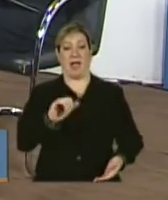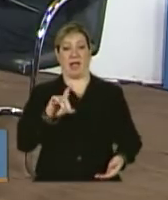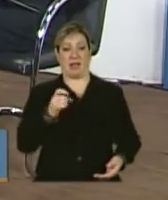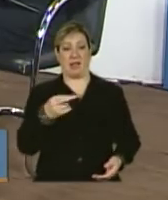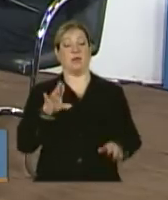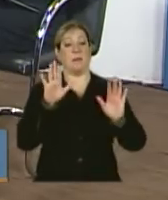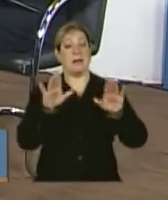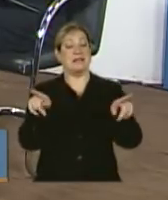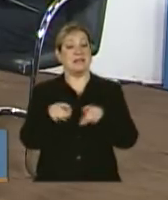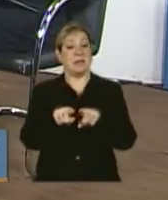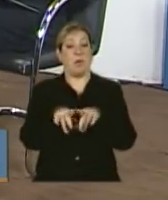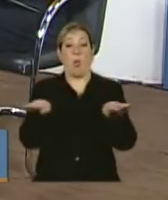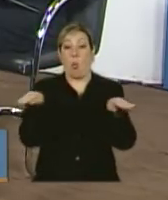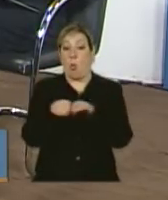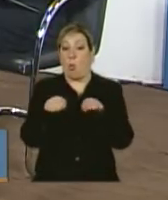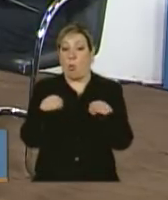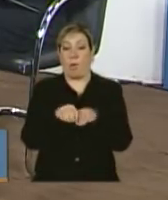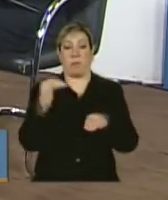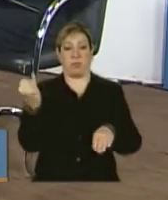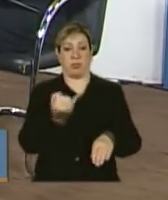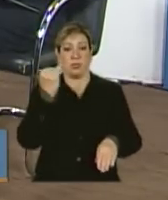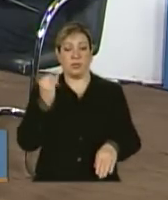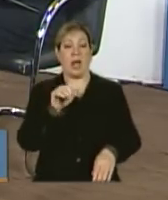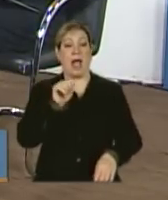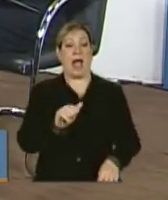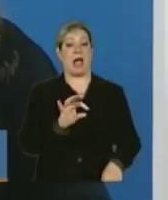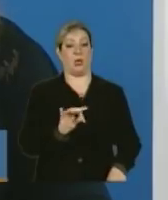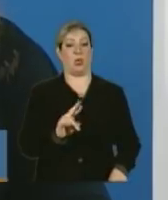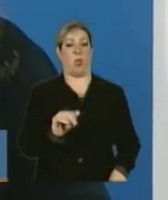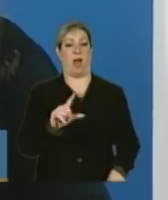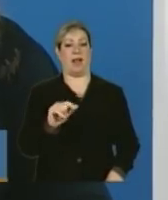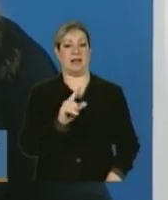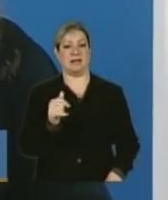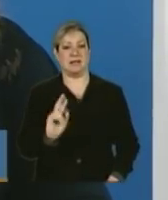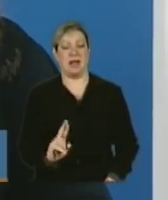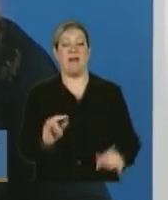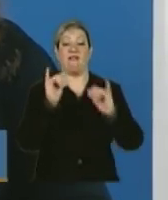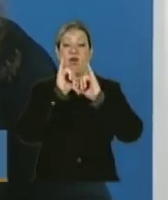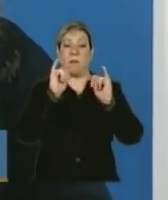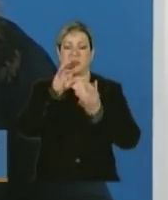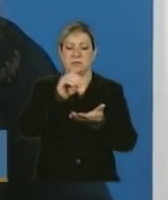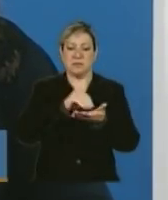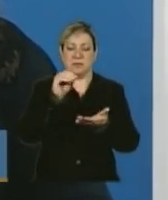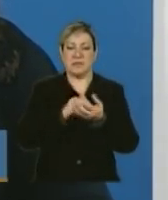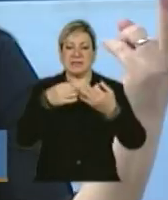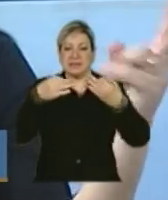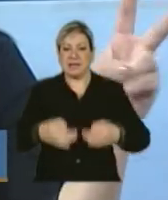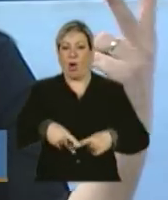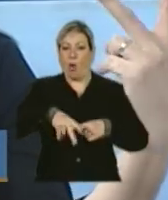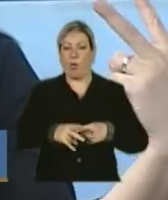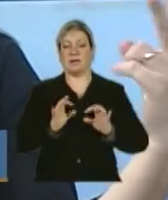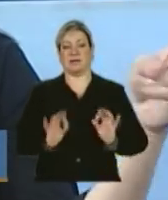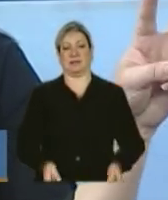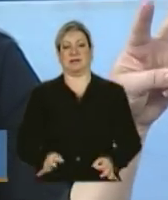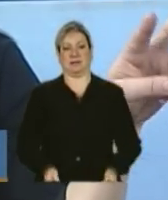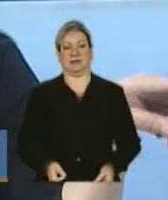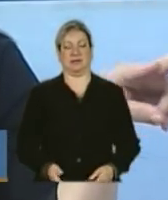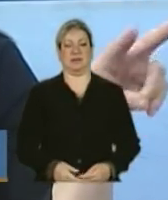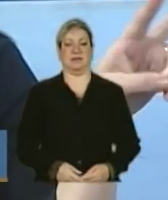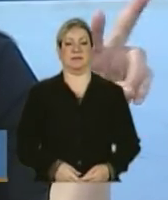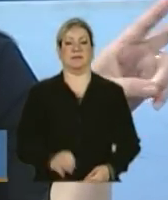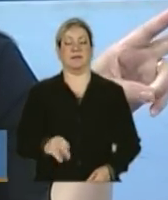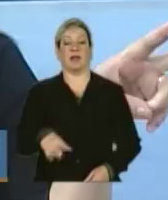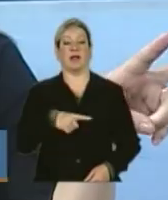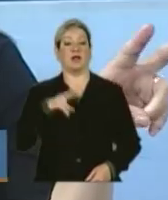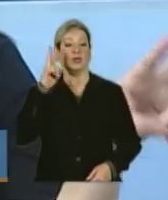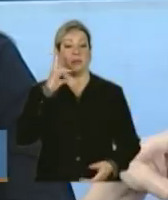também, com igual importância, manter atualizadas as informações de todas as famílias cadastradas. A questão de um cruzamento de informações,